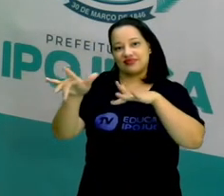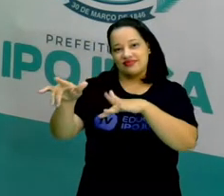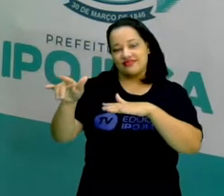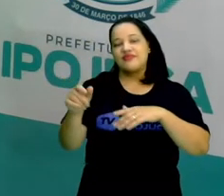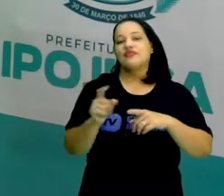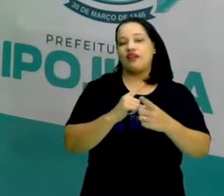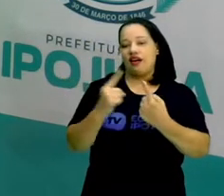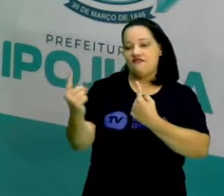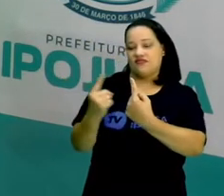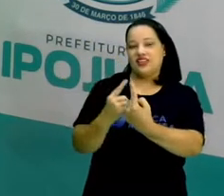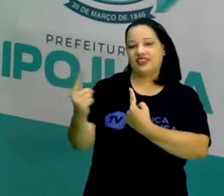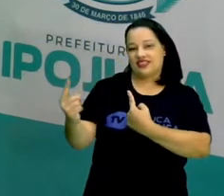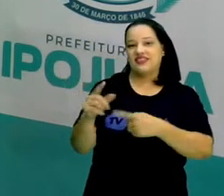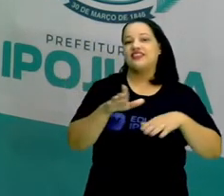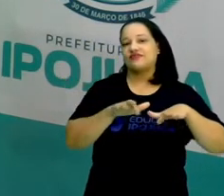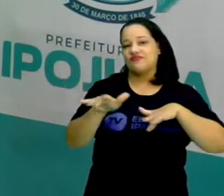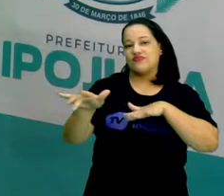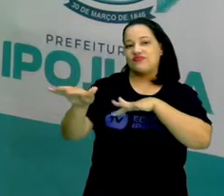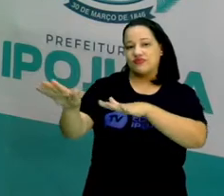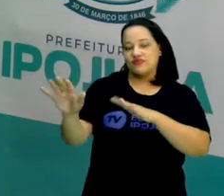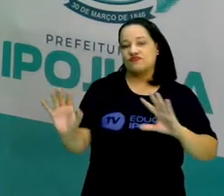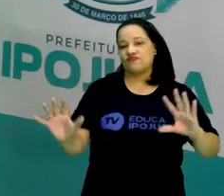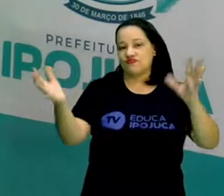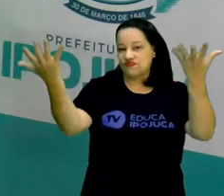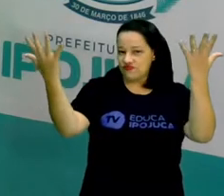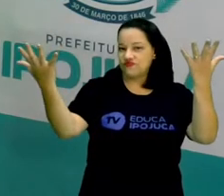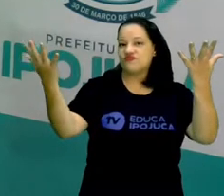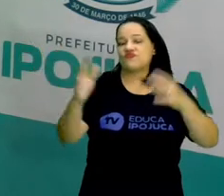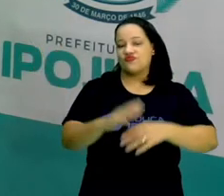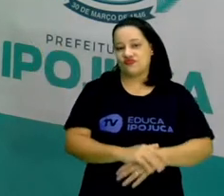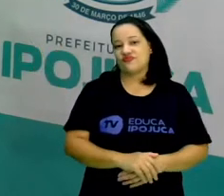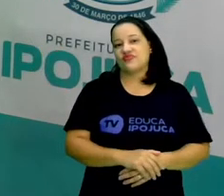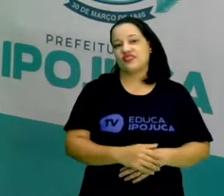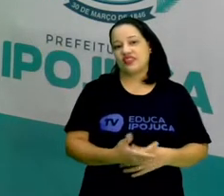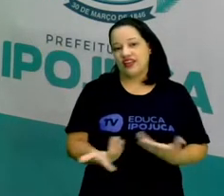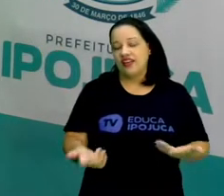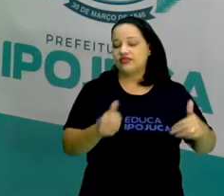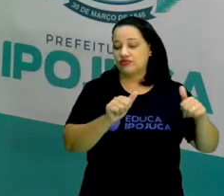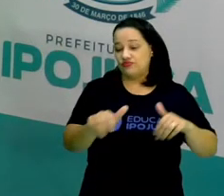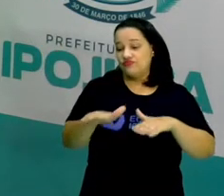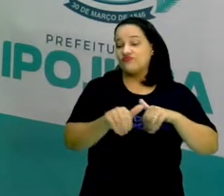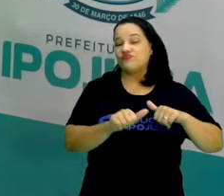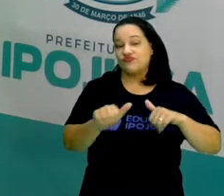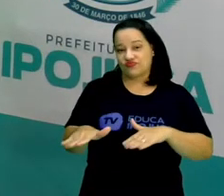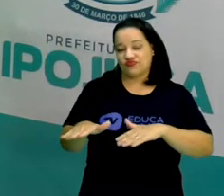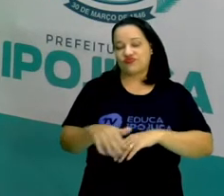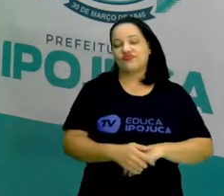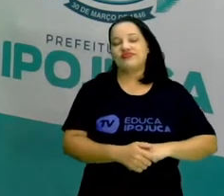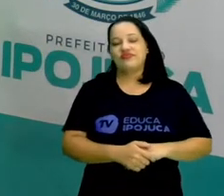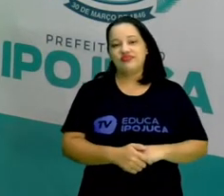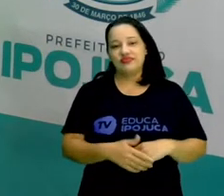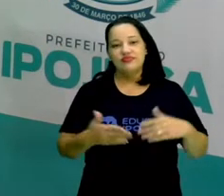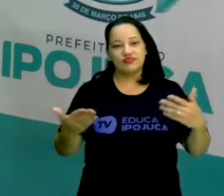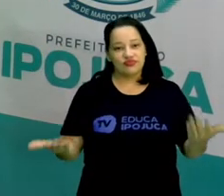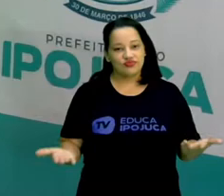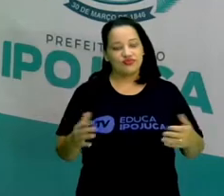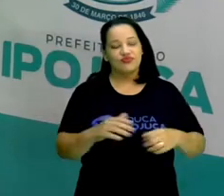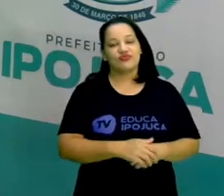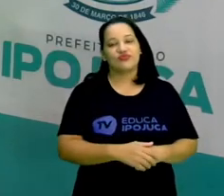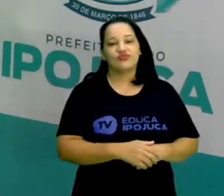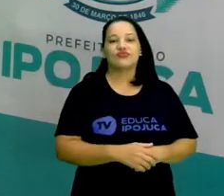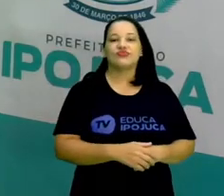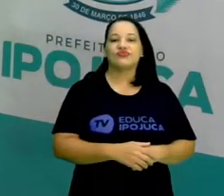Ipojuca para festejar e comemorar os nossos festejos do desfile cívico. Portanto,